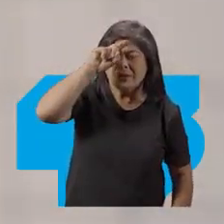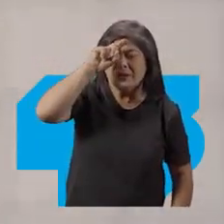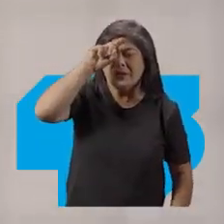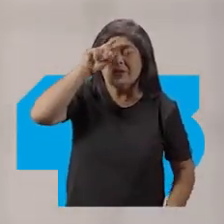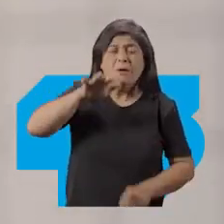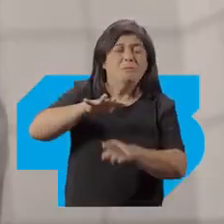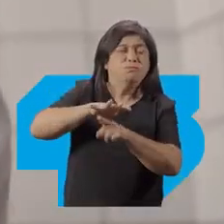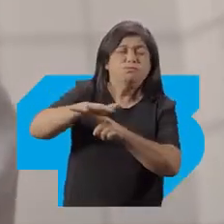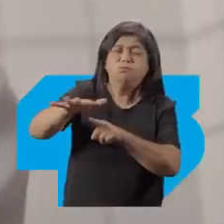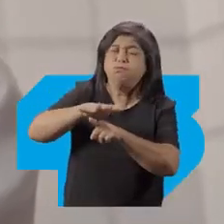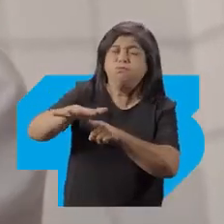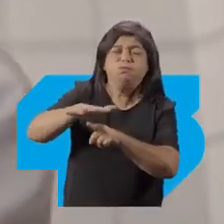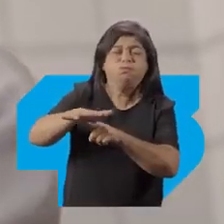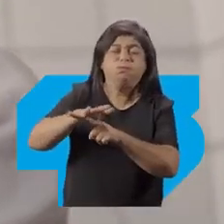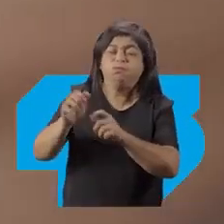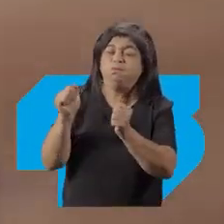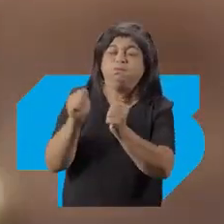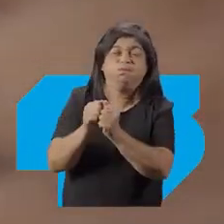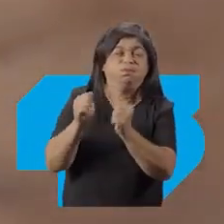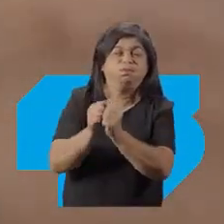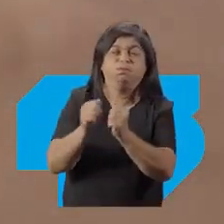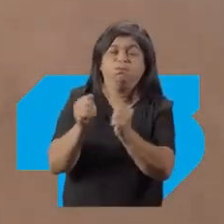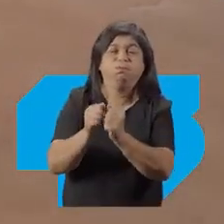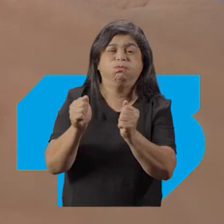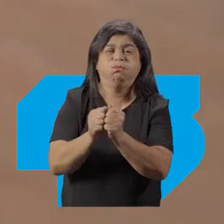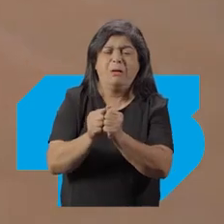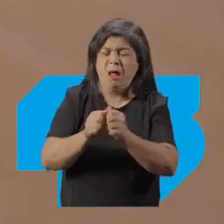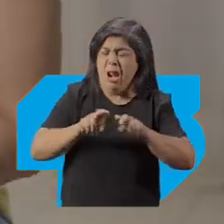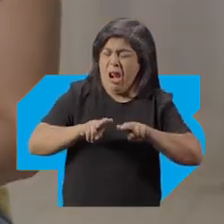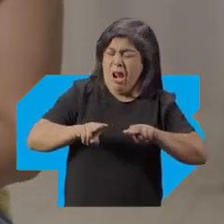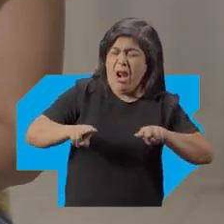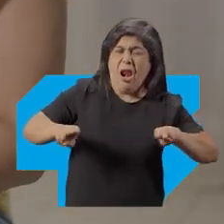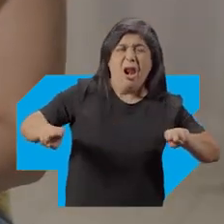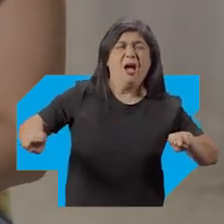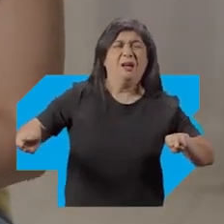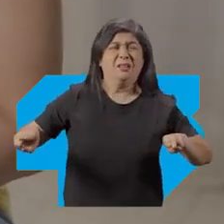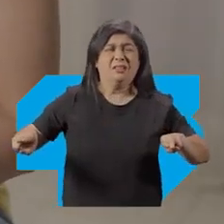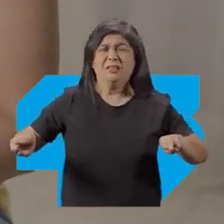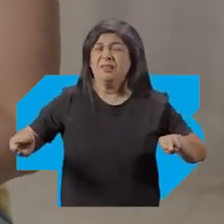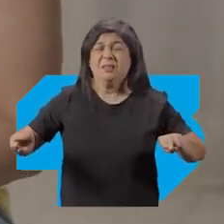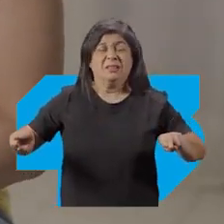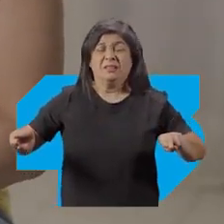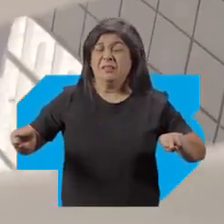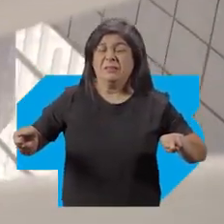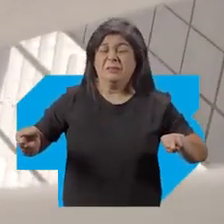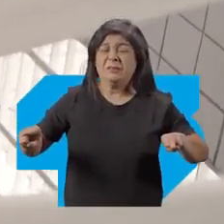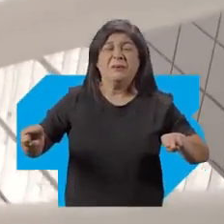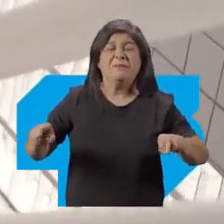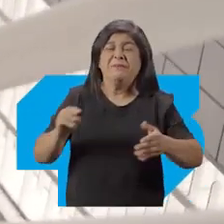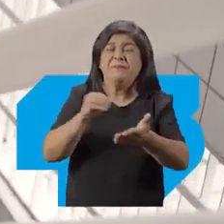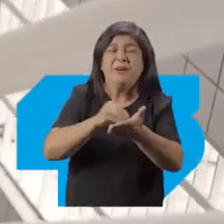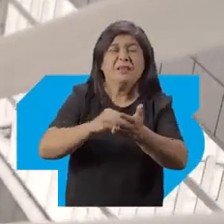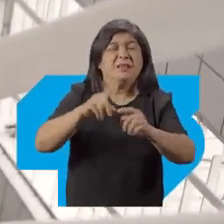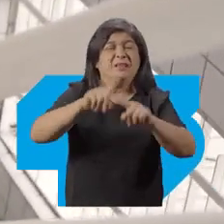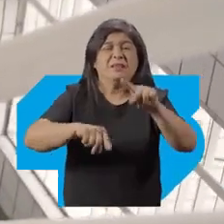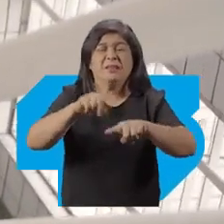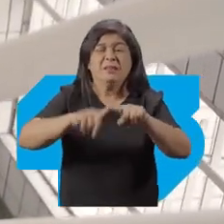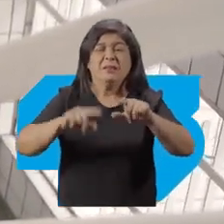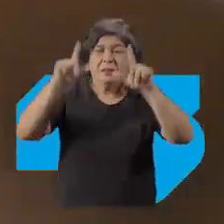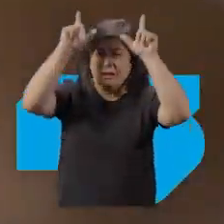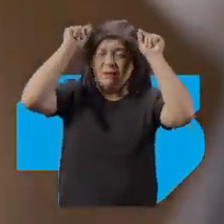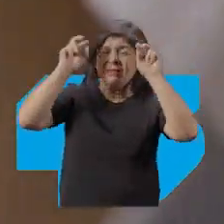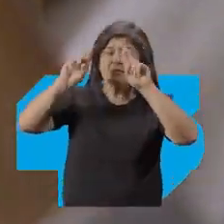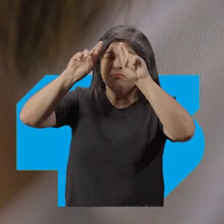superlotados São macas para os corredores Falta insumos básicos A enfermagem precisa de